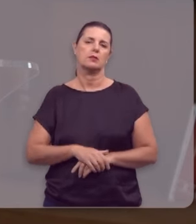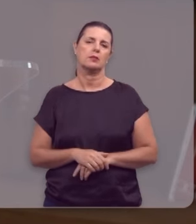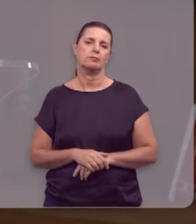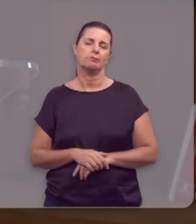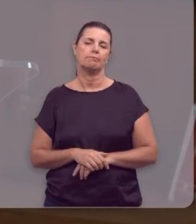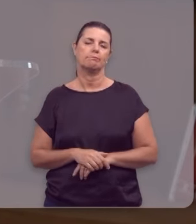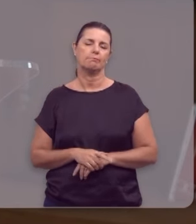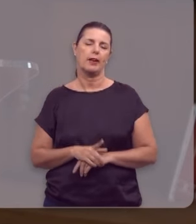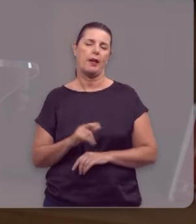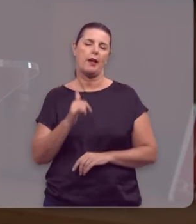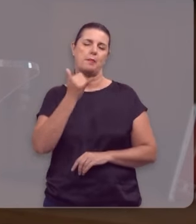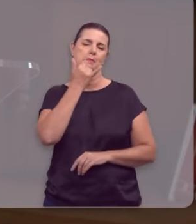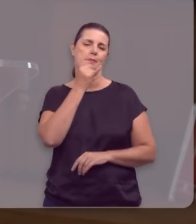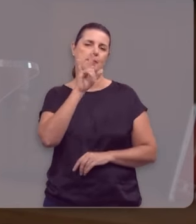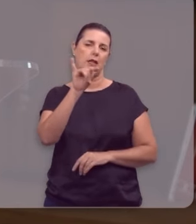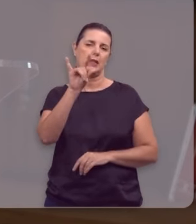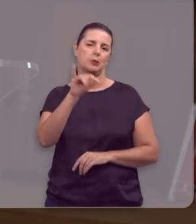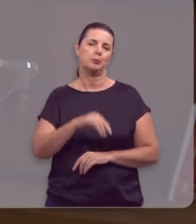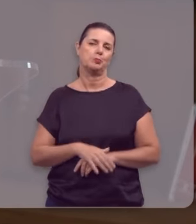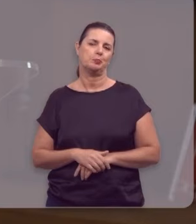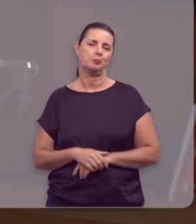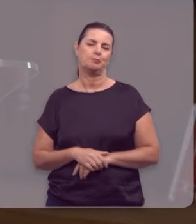é perdoando.